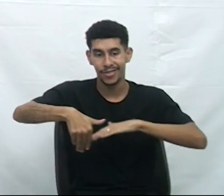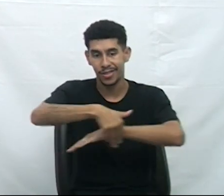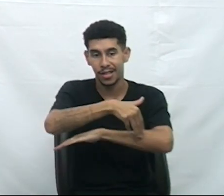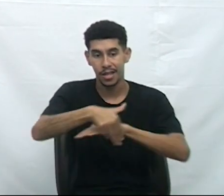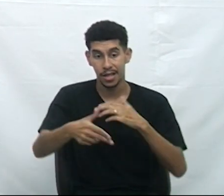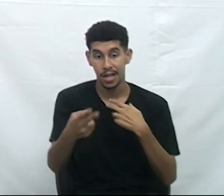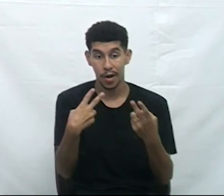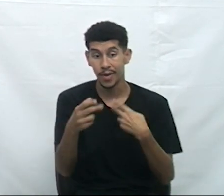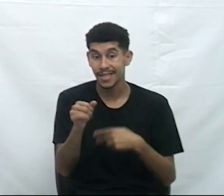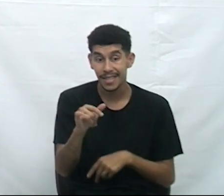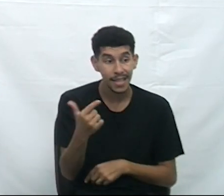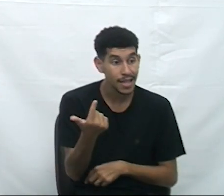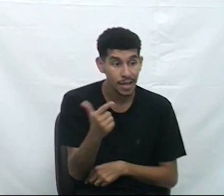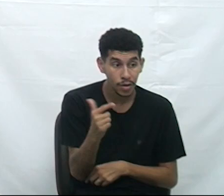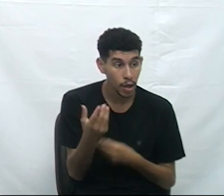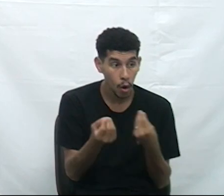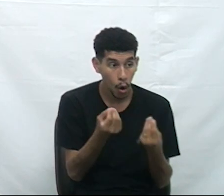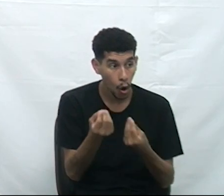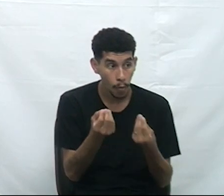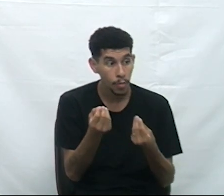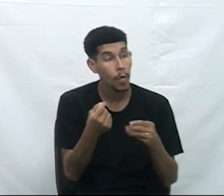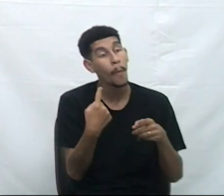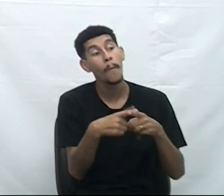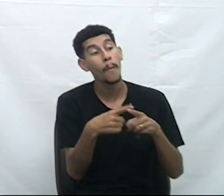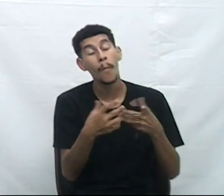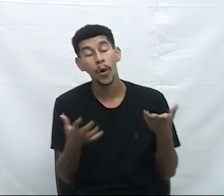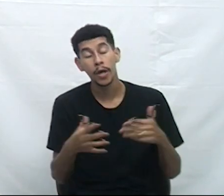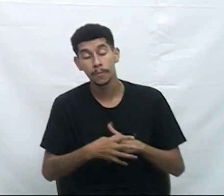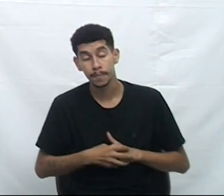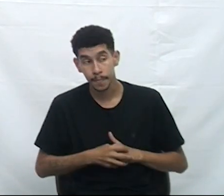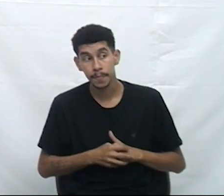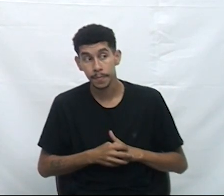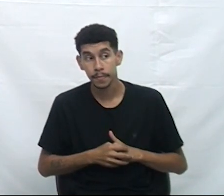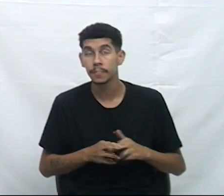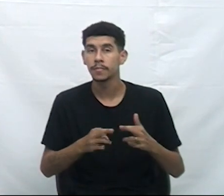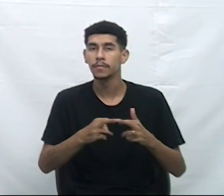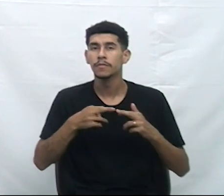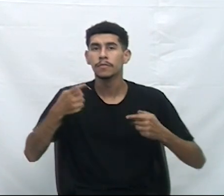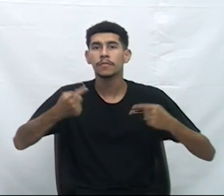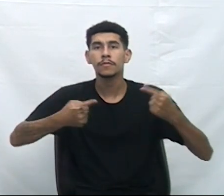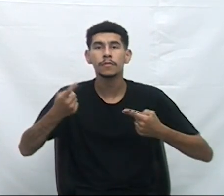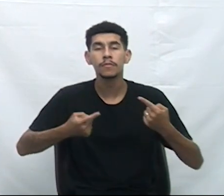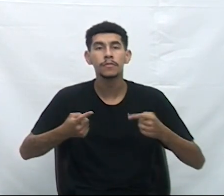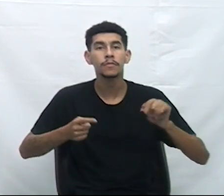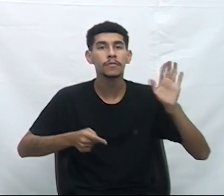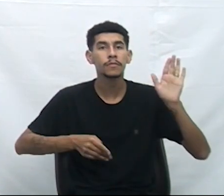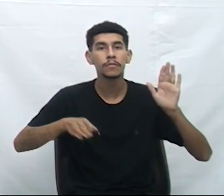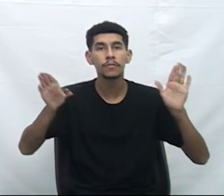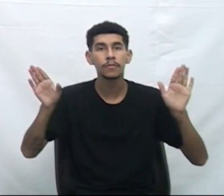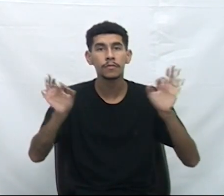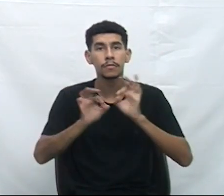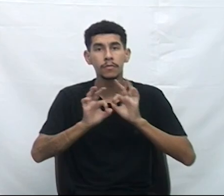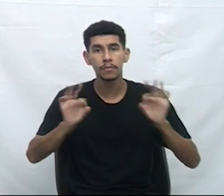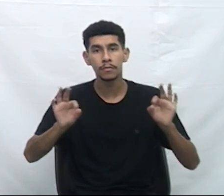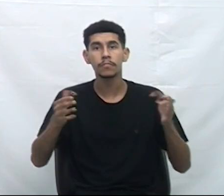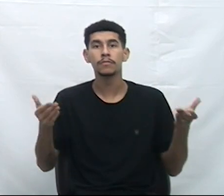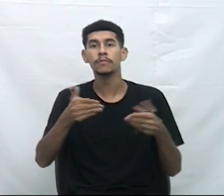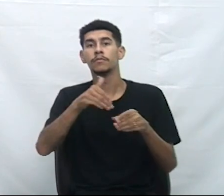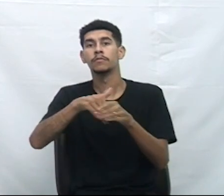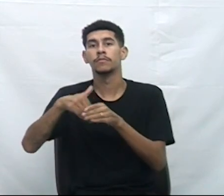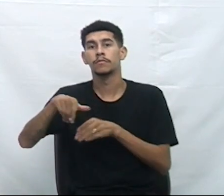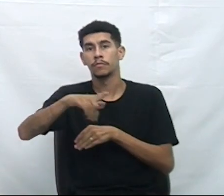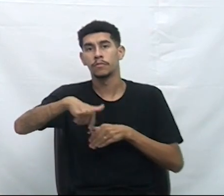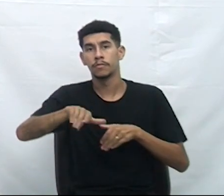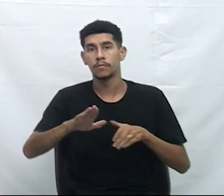havendo possibilidade, há justificativa para tal. O requerimento está em discussão. Não havendo quem queira